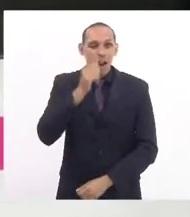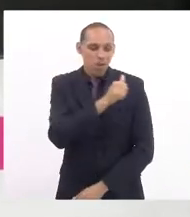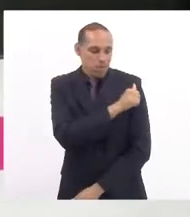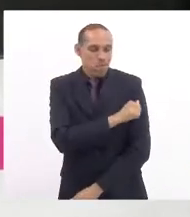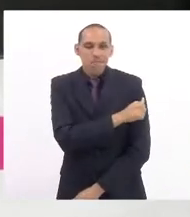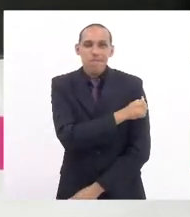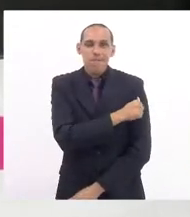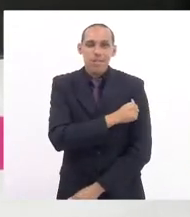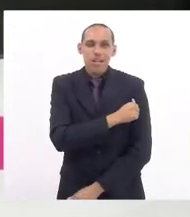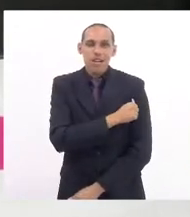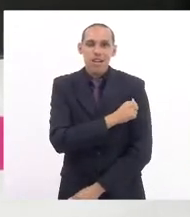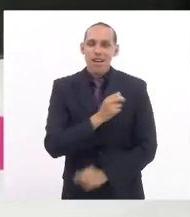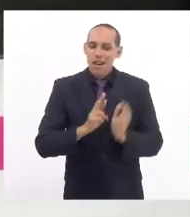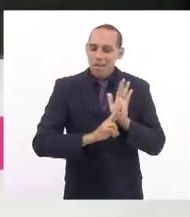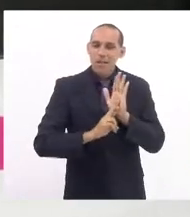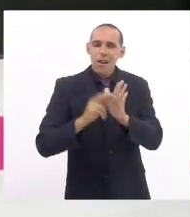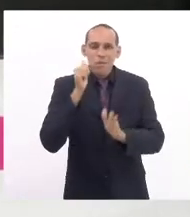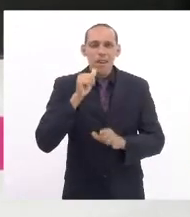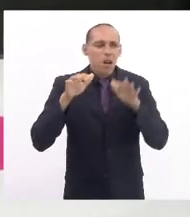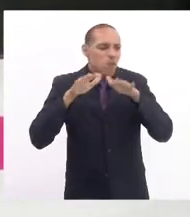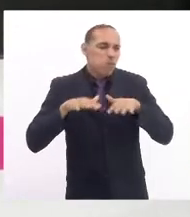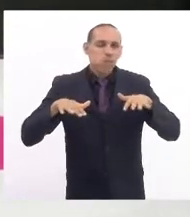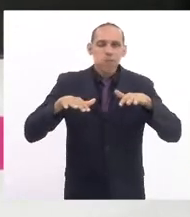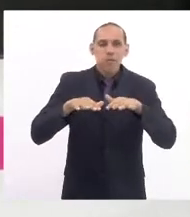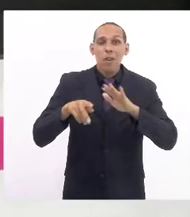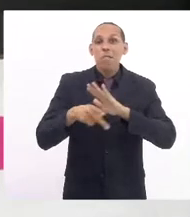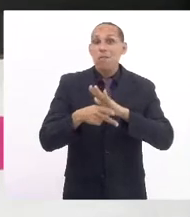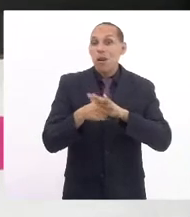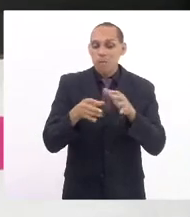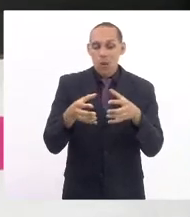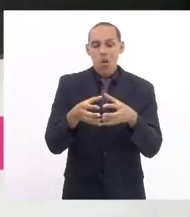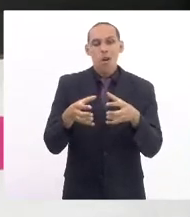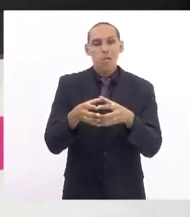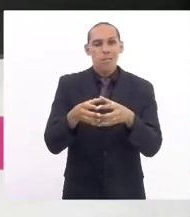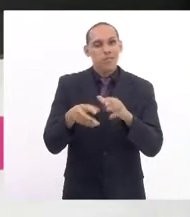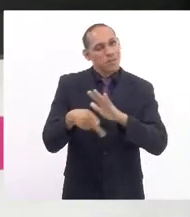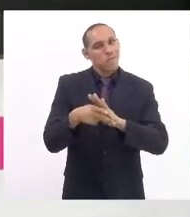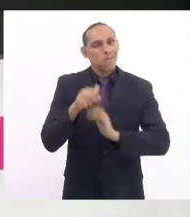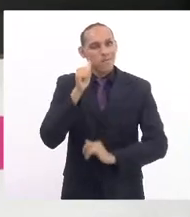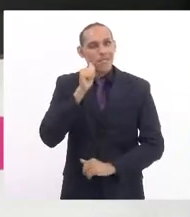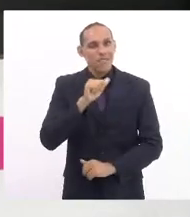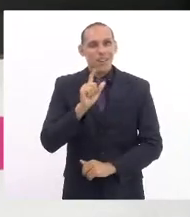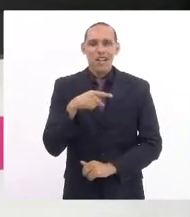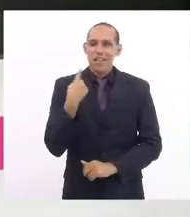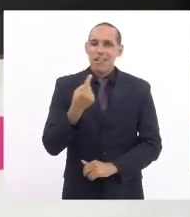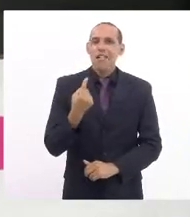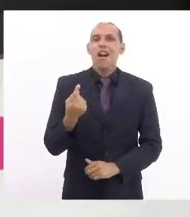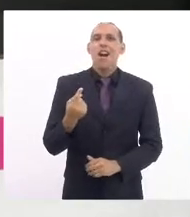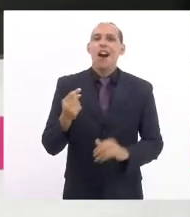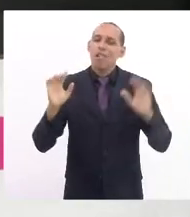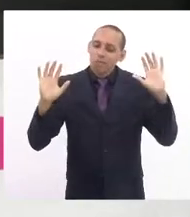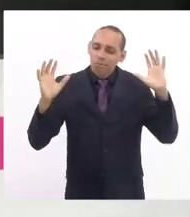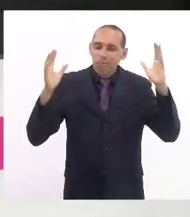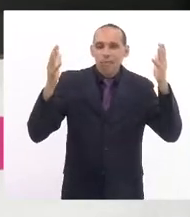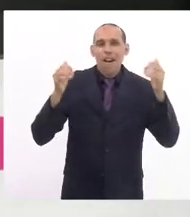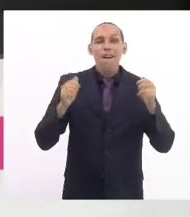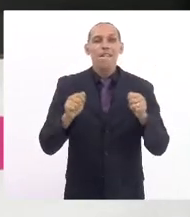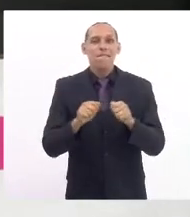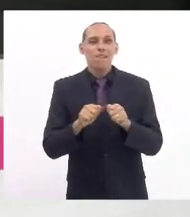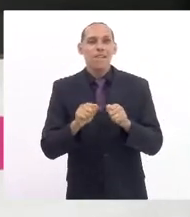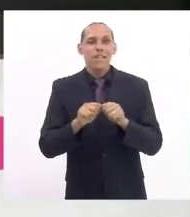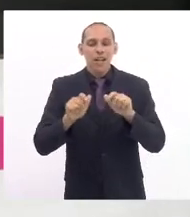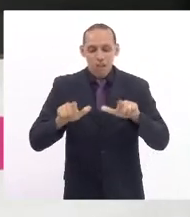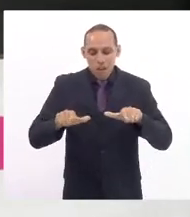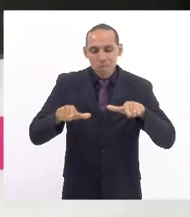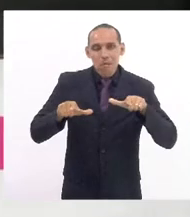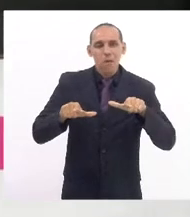todas as mulheres que compõem a comissão de mulheres, fizemos aqui a solenidade de entrega do diploma